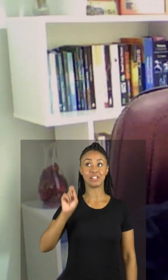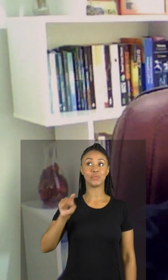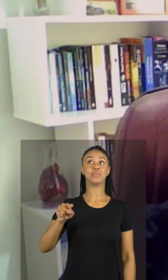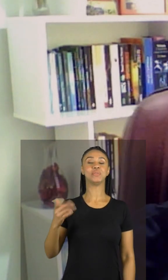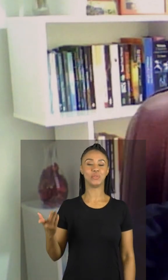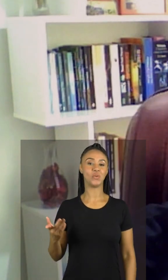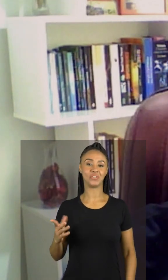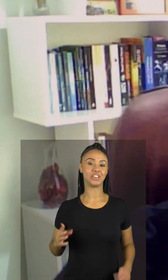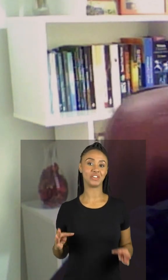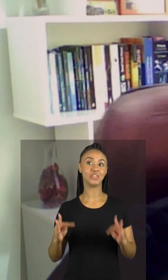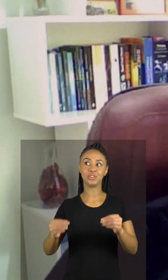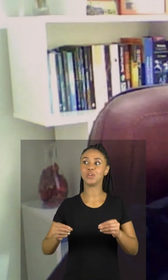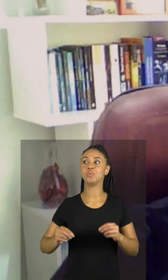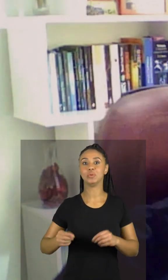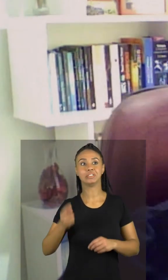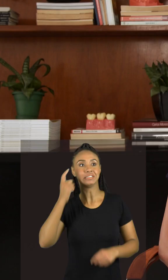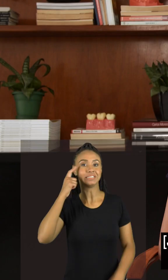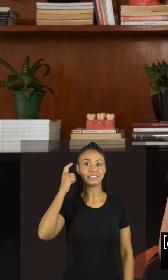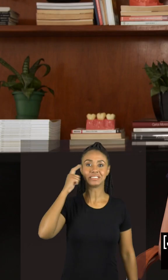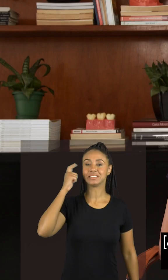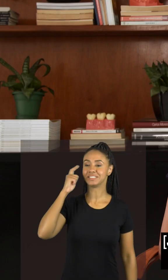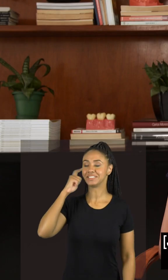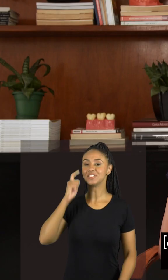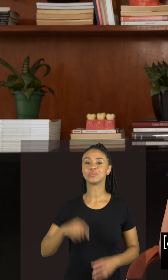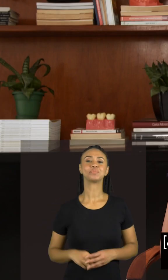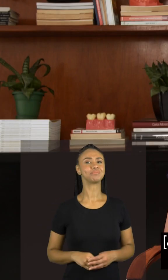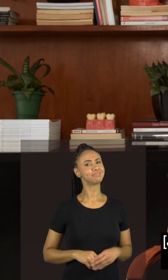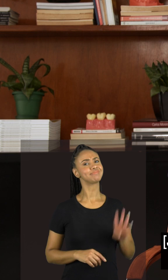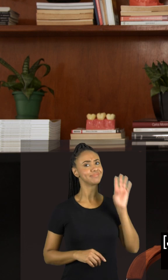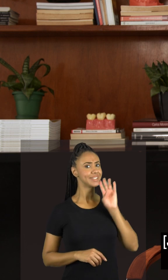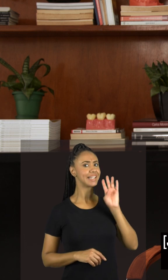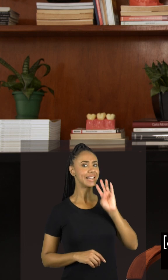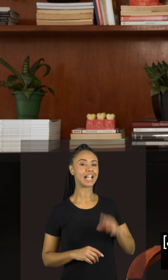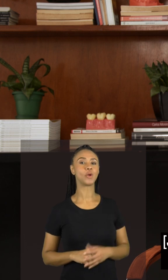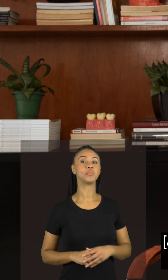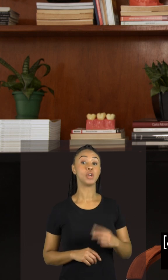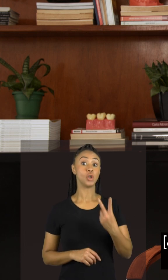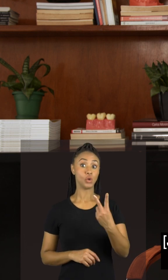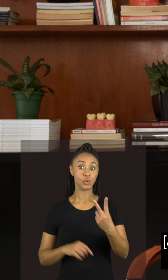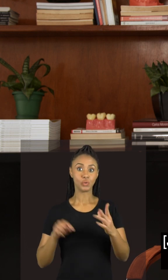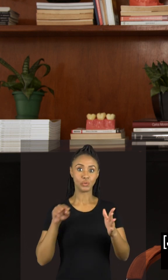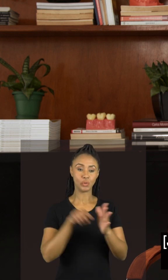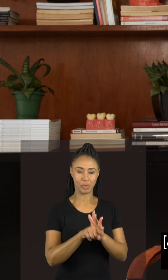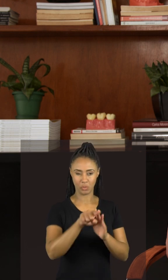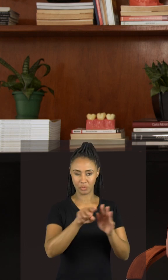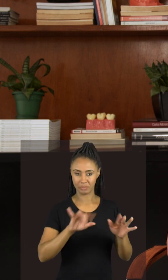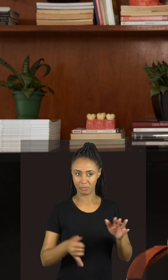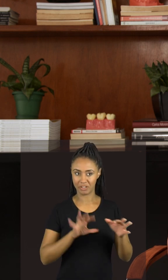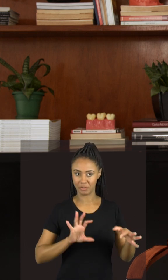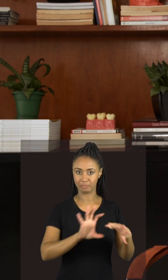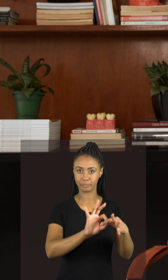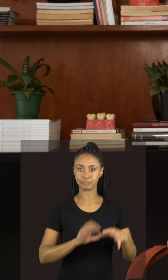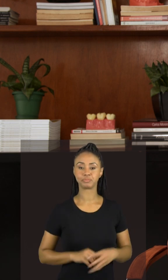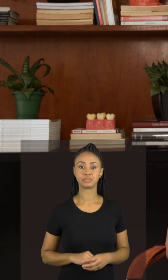que é bastante prevalente aí entre as pessoas. Legal! E duas perguntas dentro disso que você falou. A